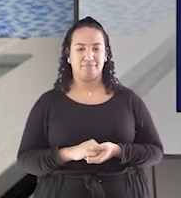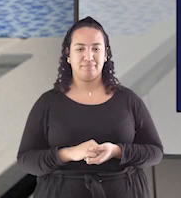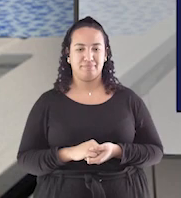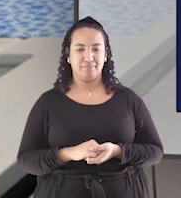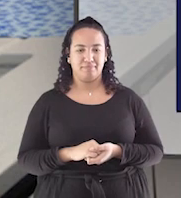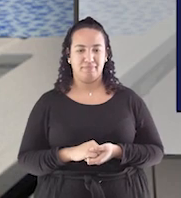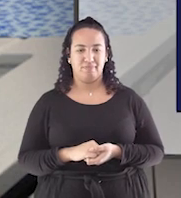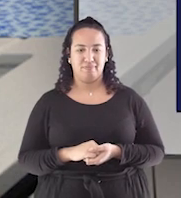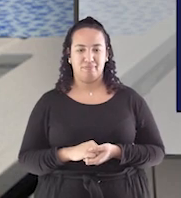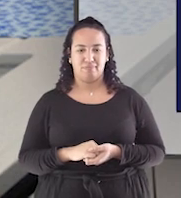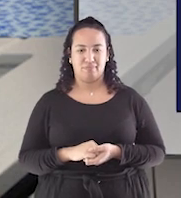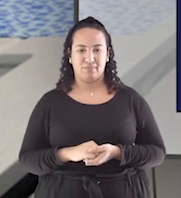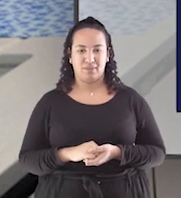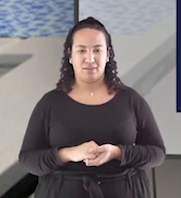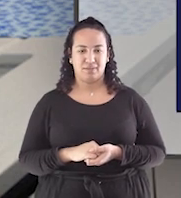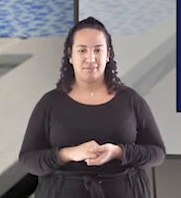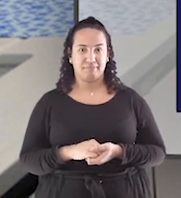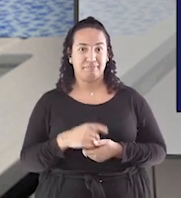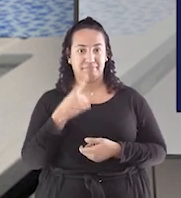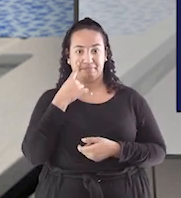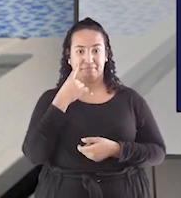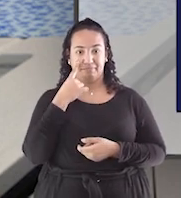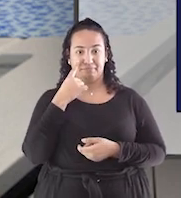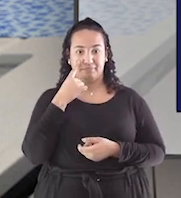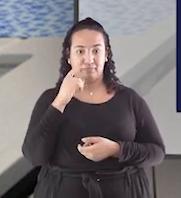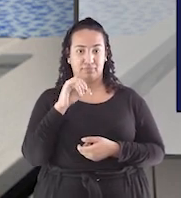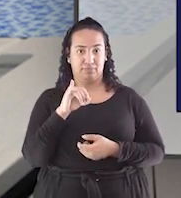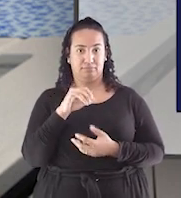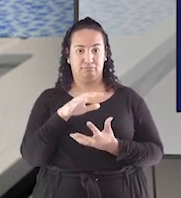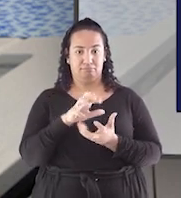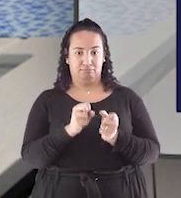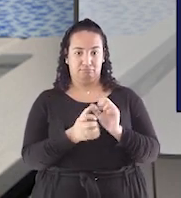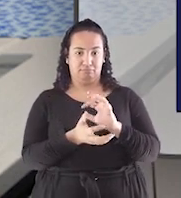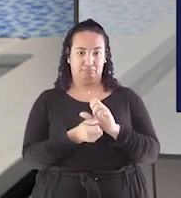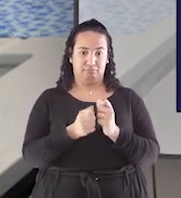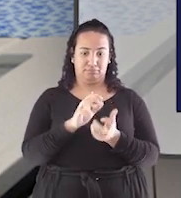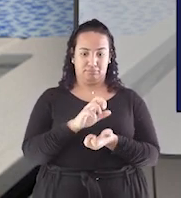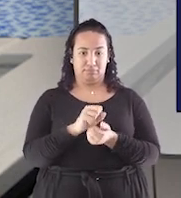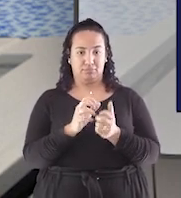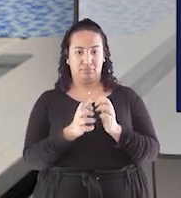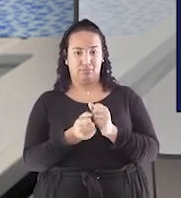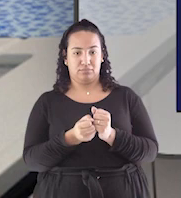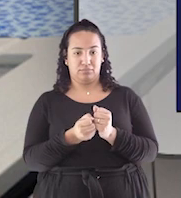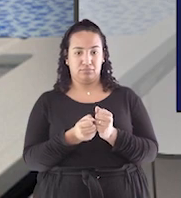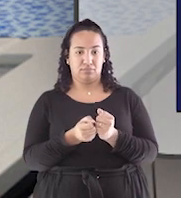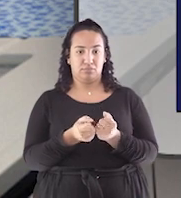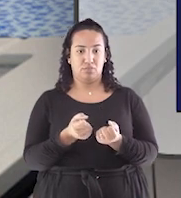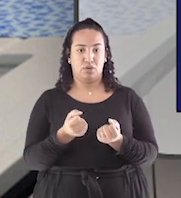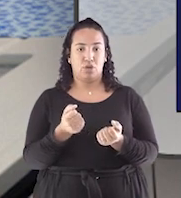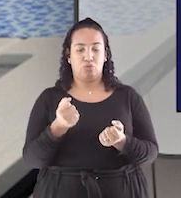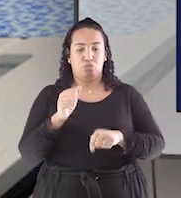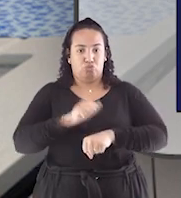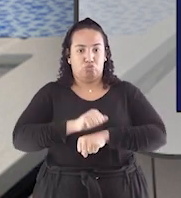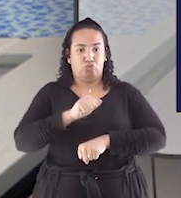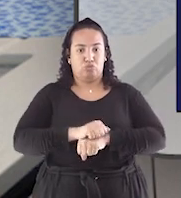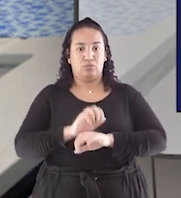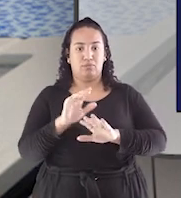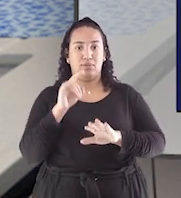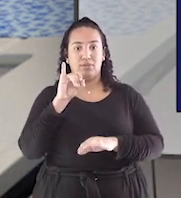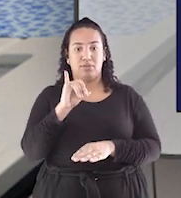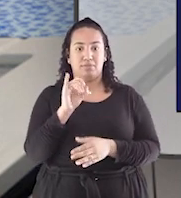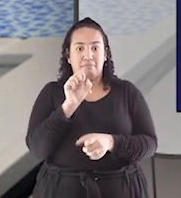Você vai ver que mexendo nele assim, ele fica duro, mas quando você solta,